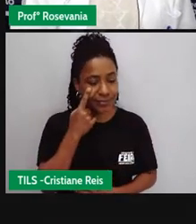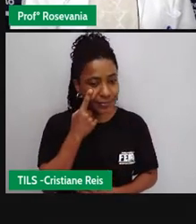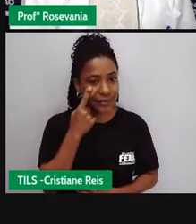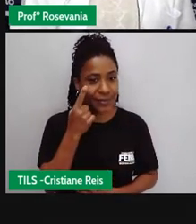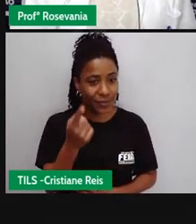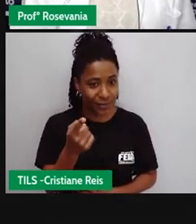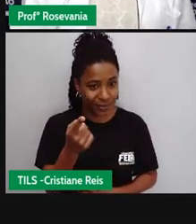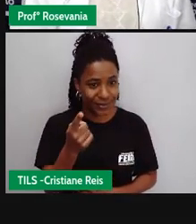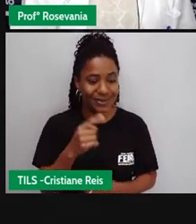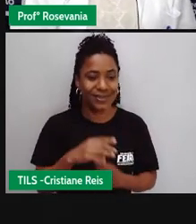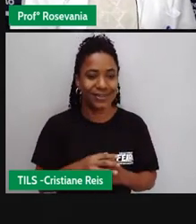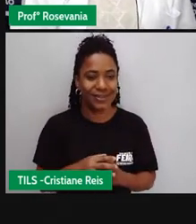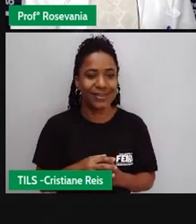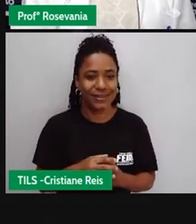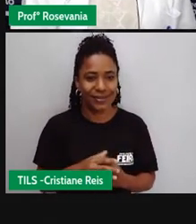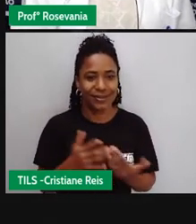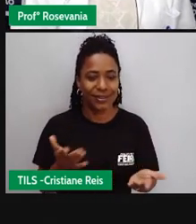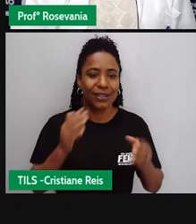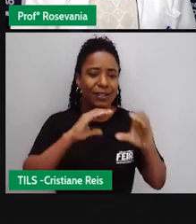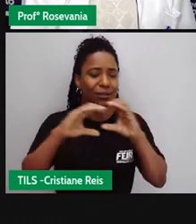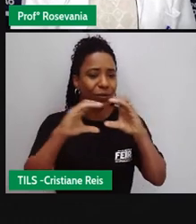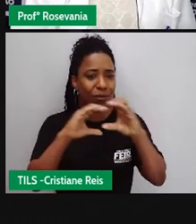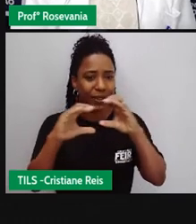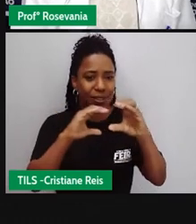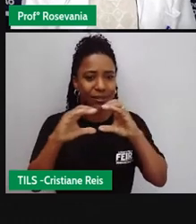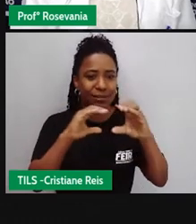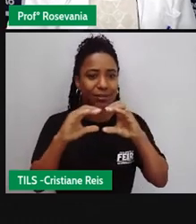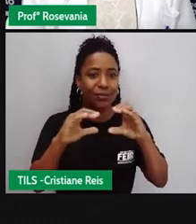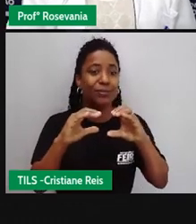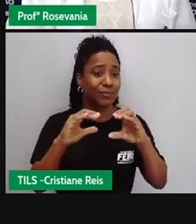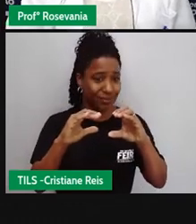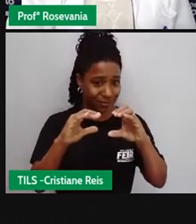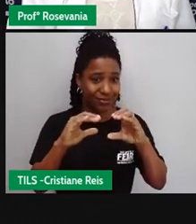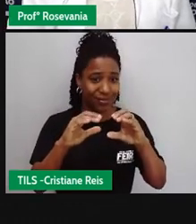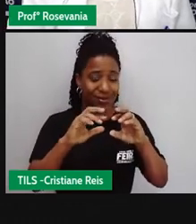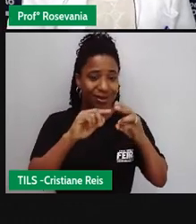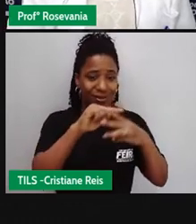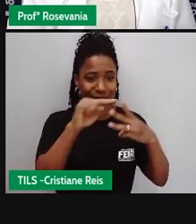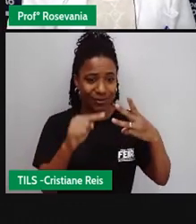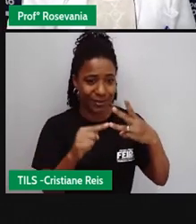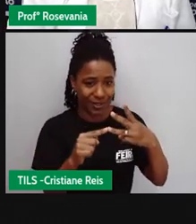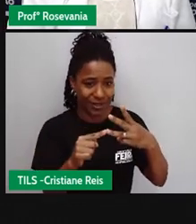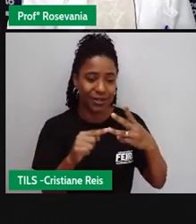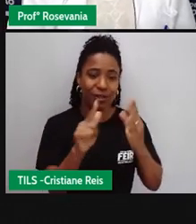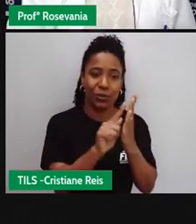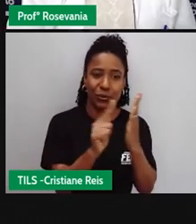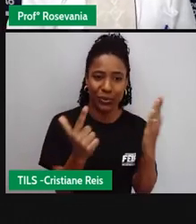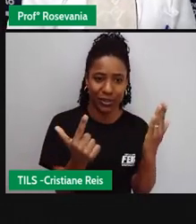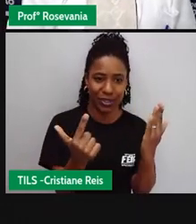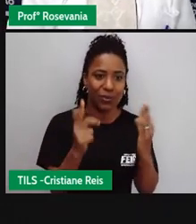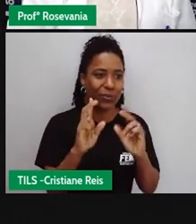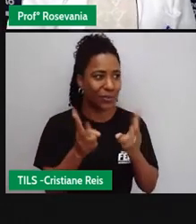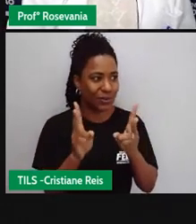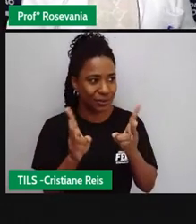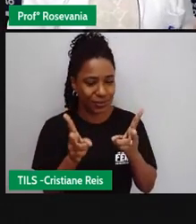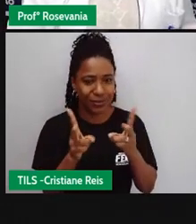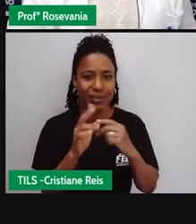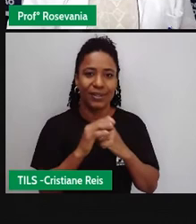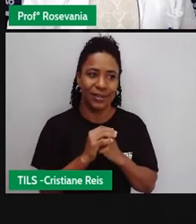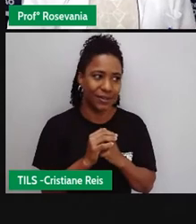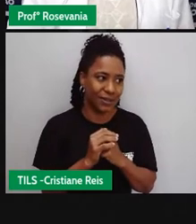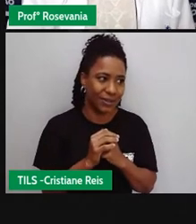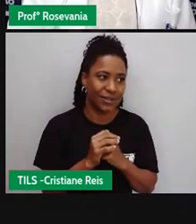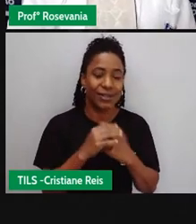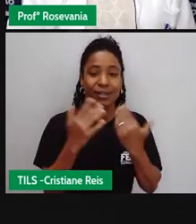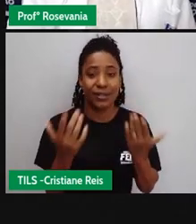hoje esses meios contribuem enormemente para informar a população que é como eu falei para vocês os jornais continuam agora os jornais